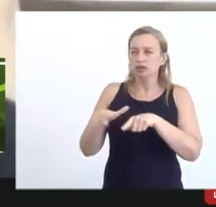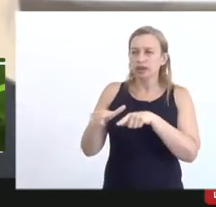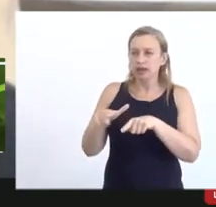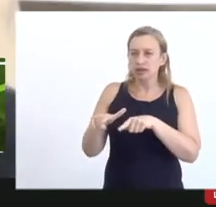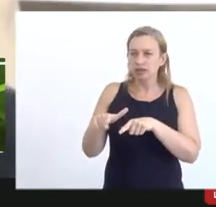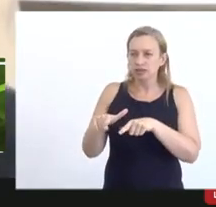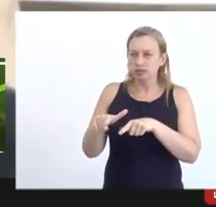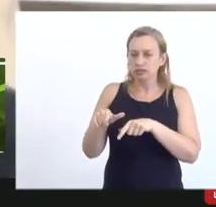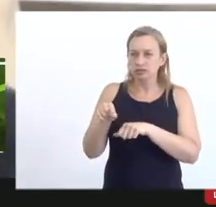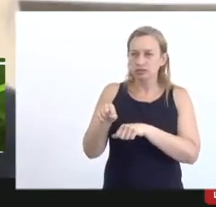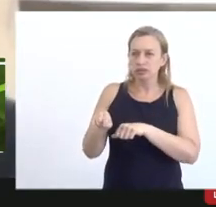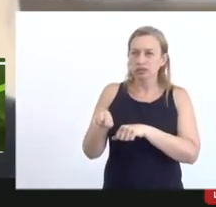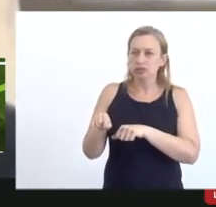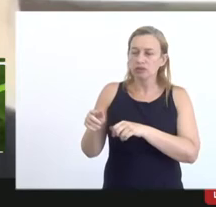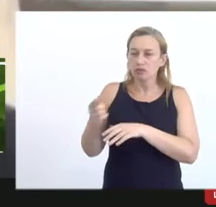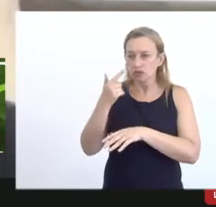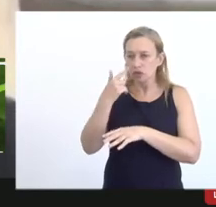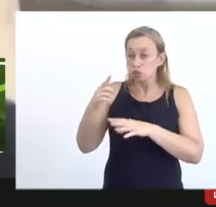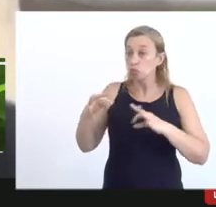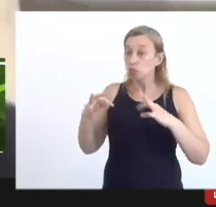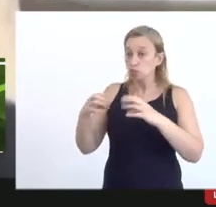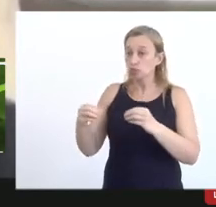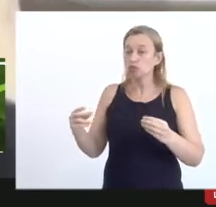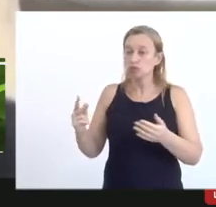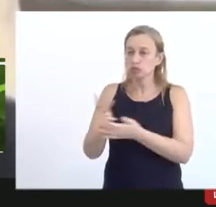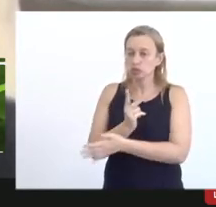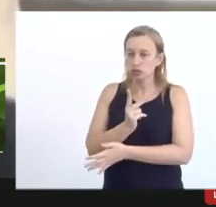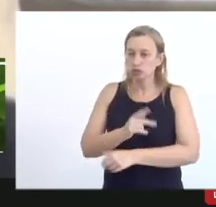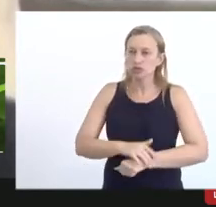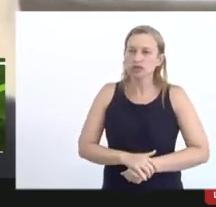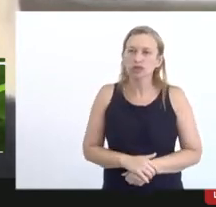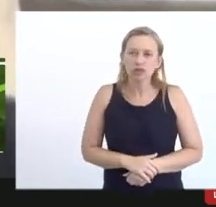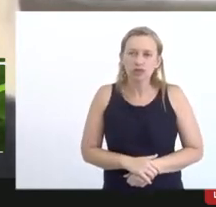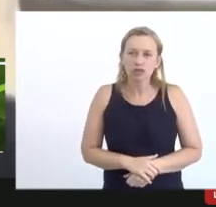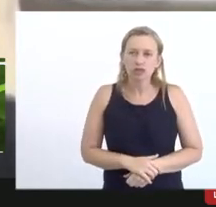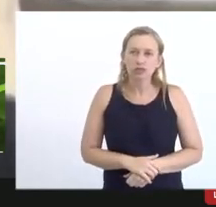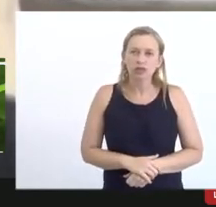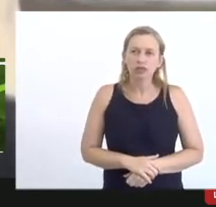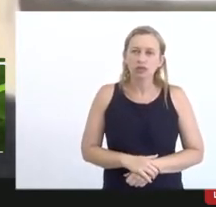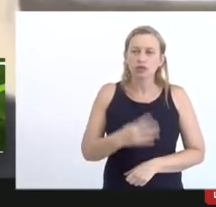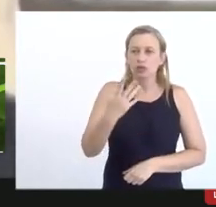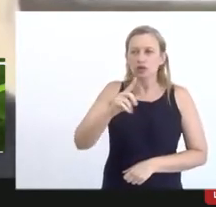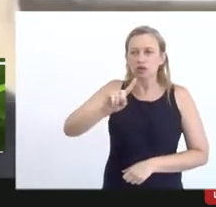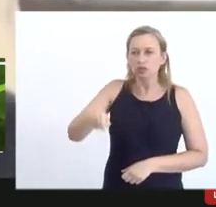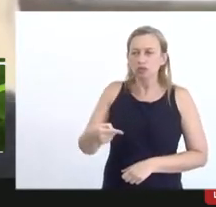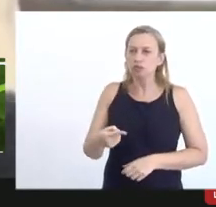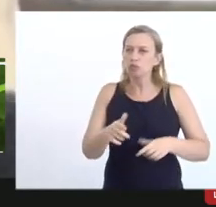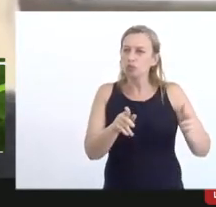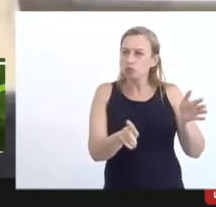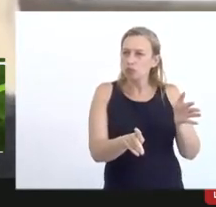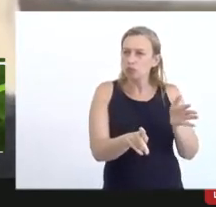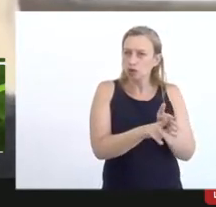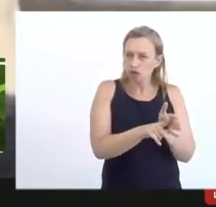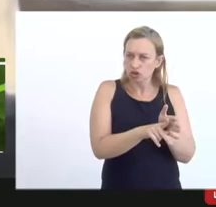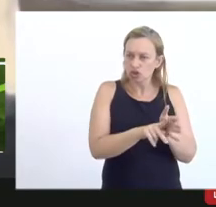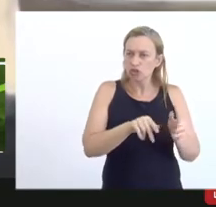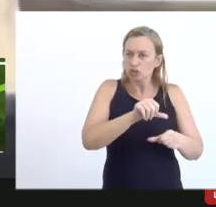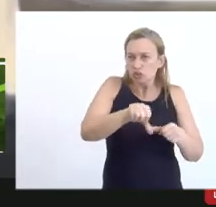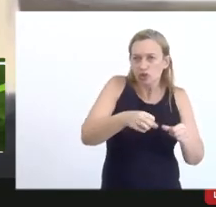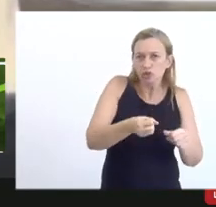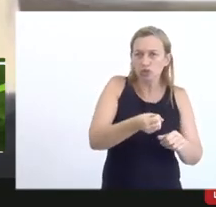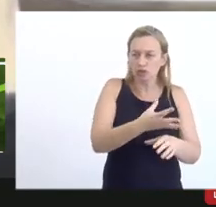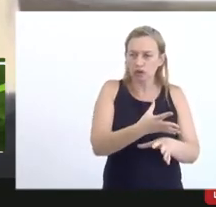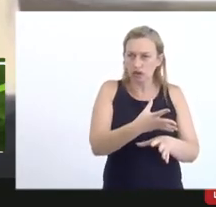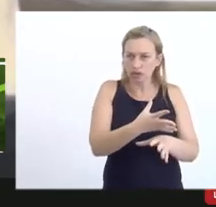colegial e participei desse processo lá tinha um super passivo de 4 mil projetos e o fundo setorial tinha sido renovado e tinha sido